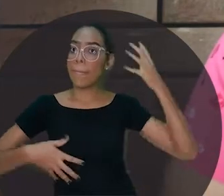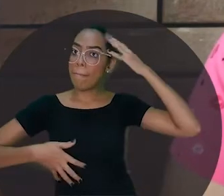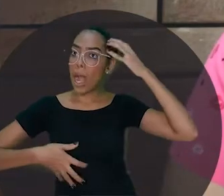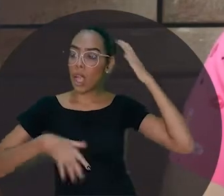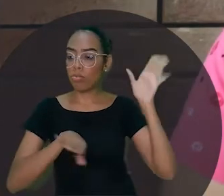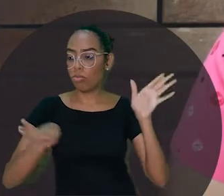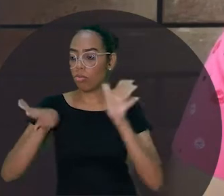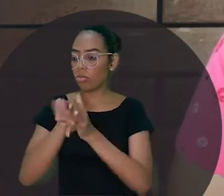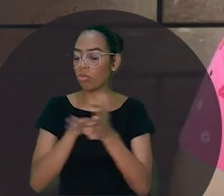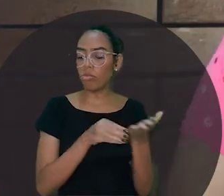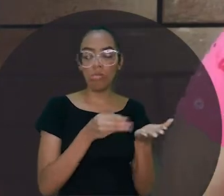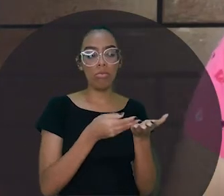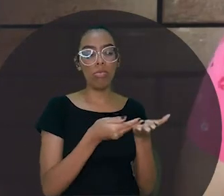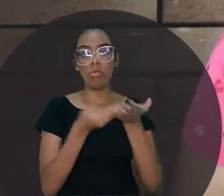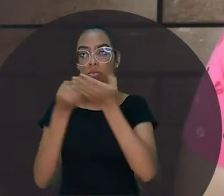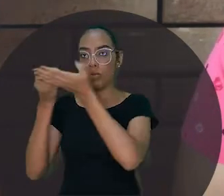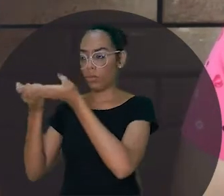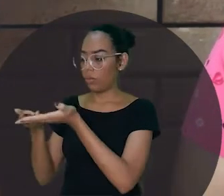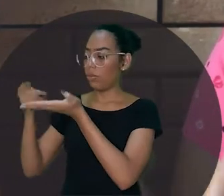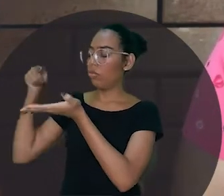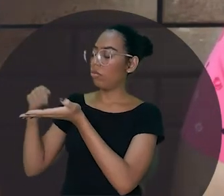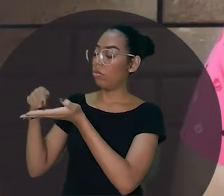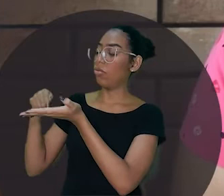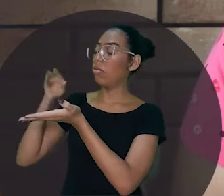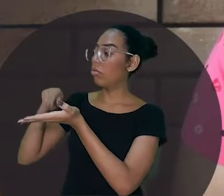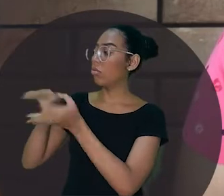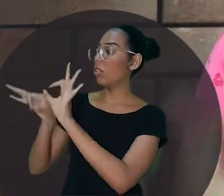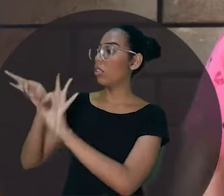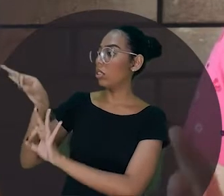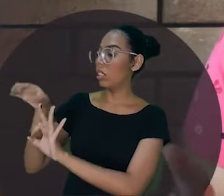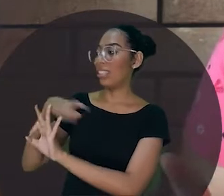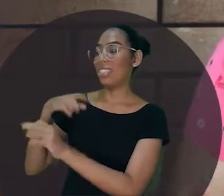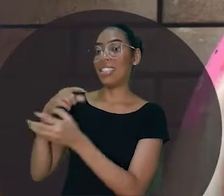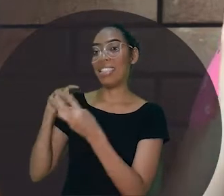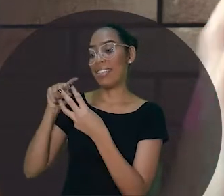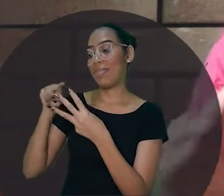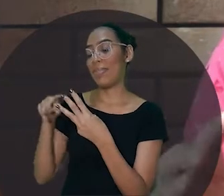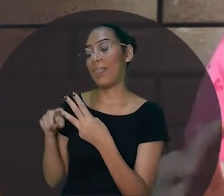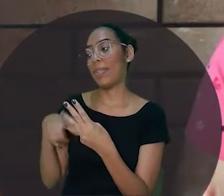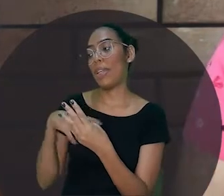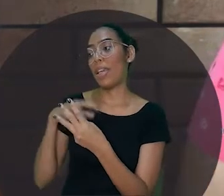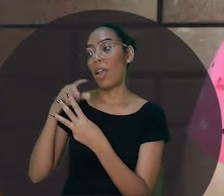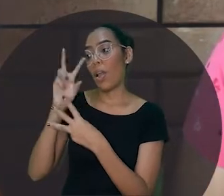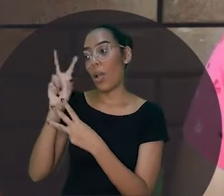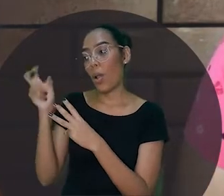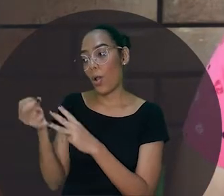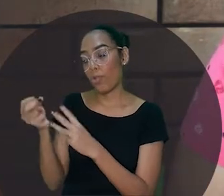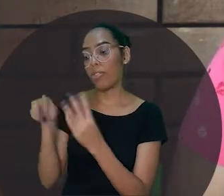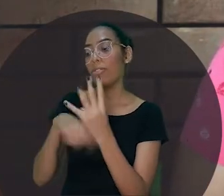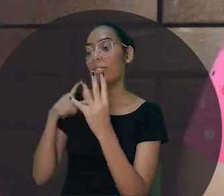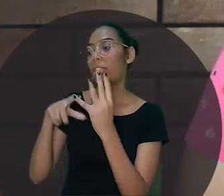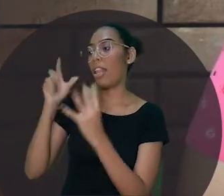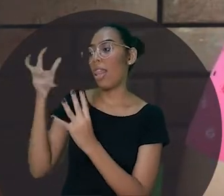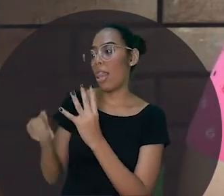macaco chegou lá, ele falou, tá aqui, tá aqui, criador. Eu já cheguei e tá aqui o leite e tá aqui os ovos.